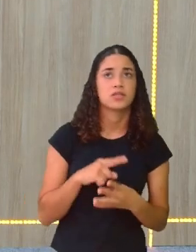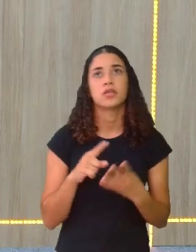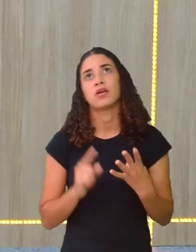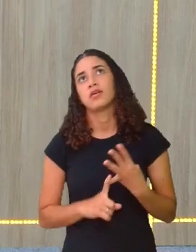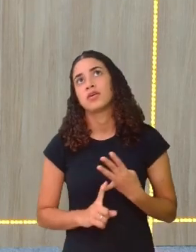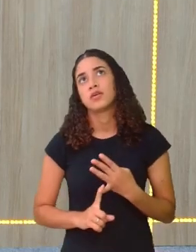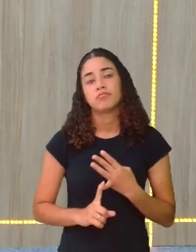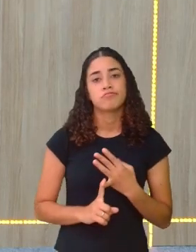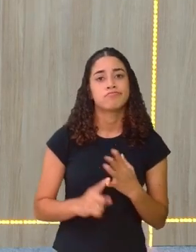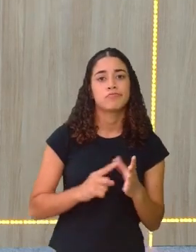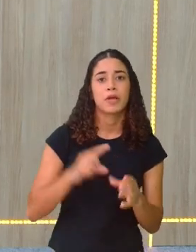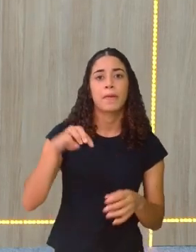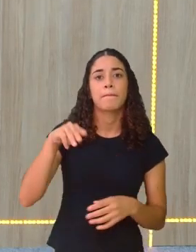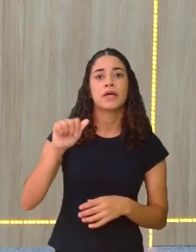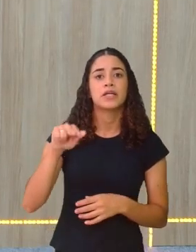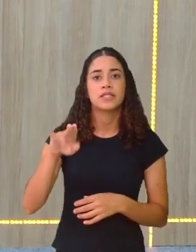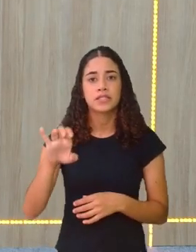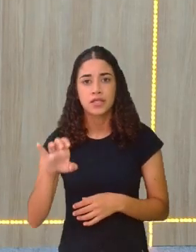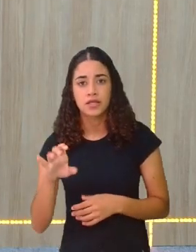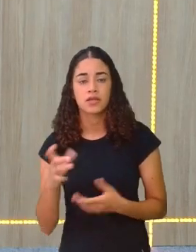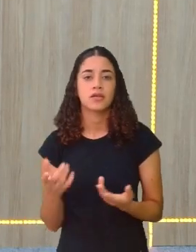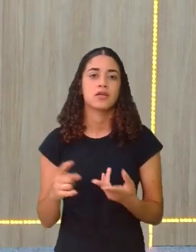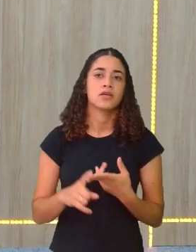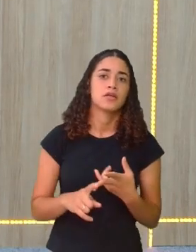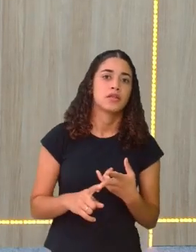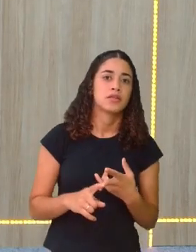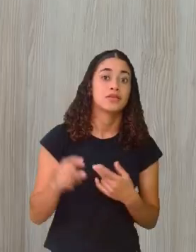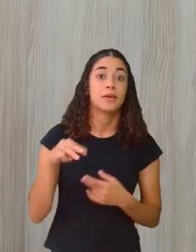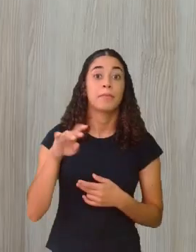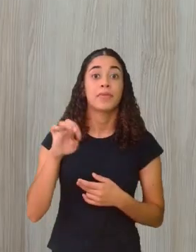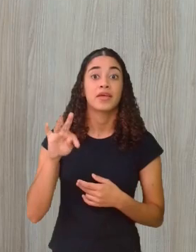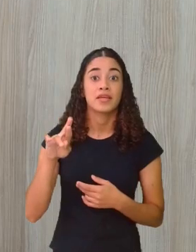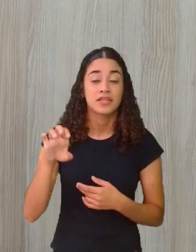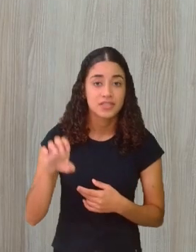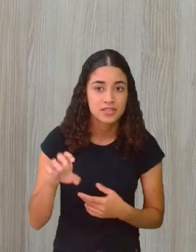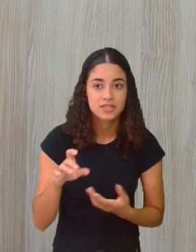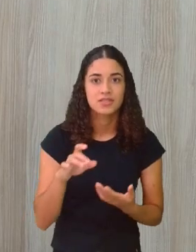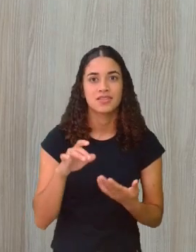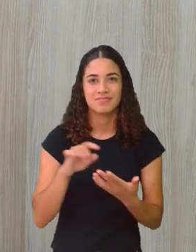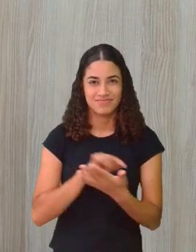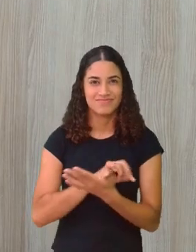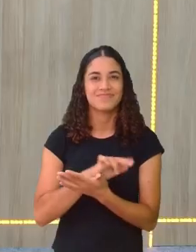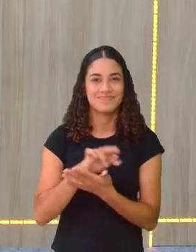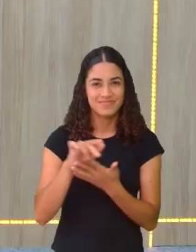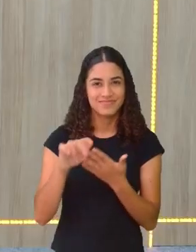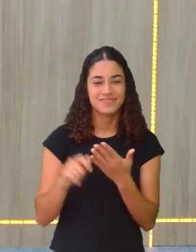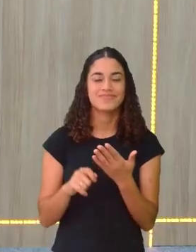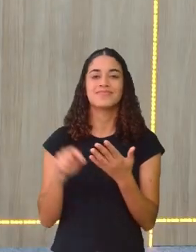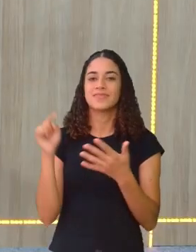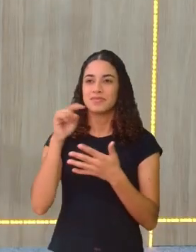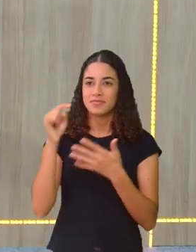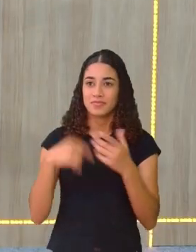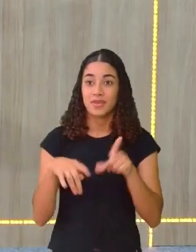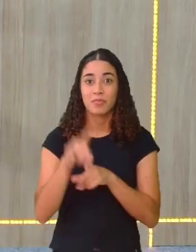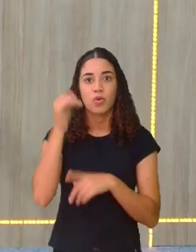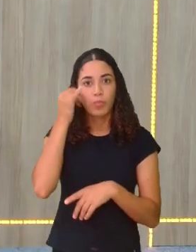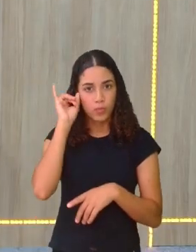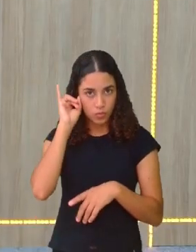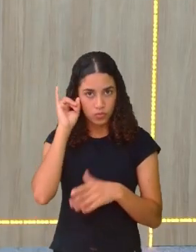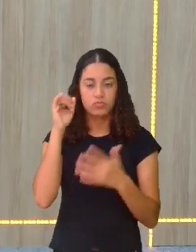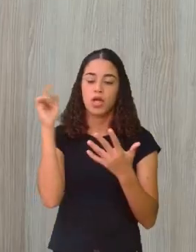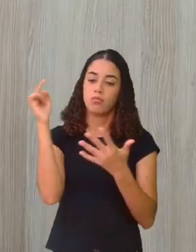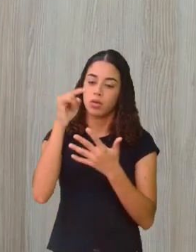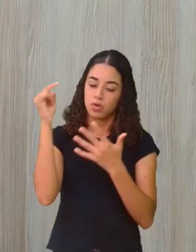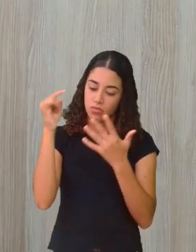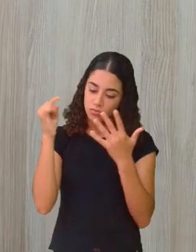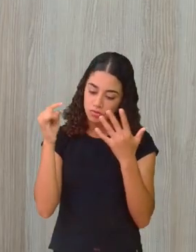o Mané do Baile, né? O Mestre Ambroso. Acho que esses são os básicos. E o Boi, né? E Boi,